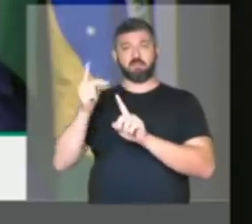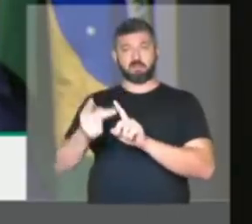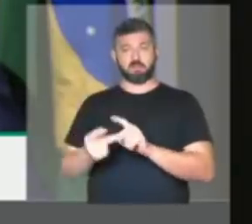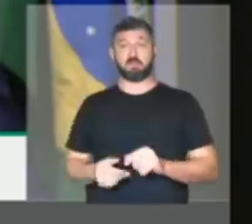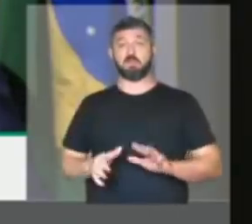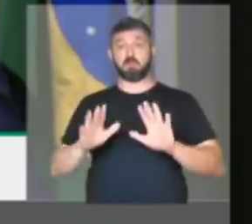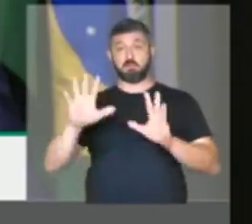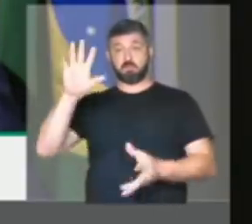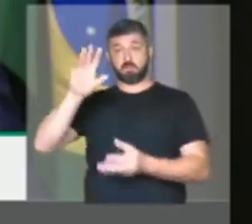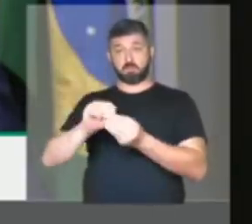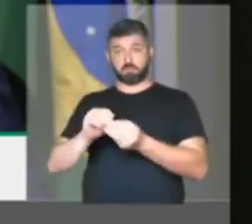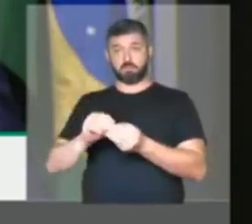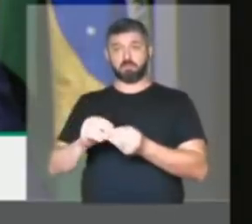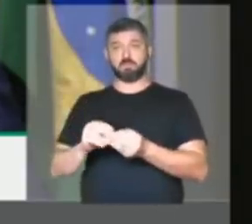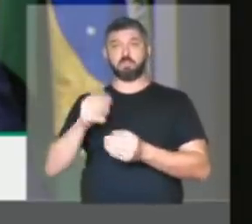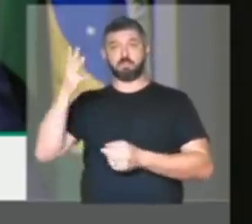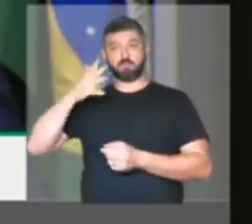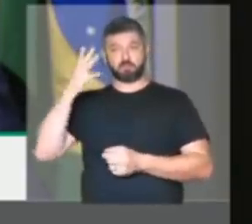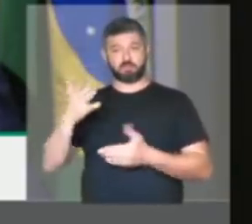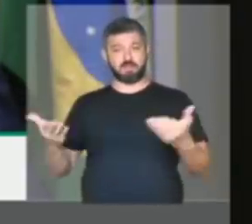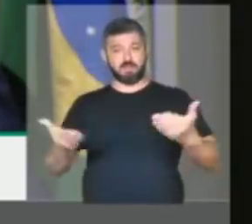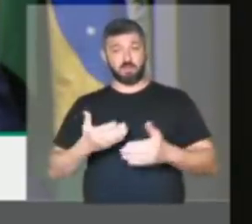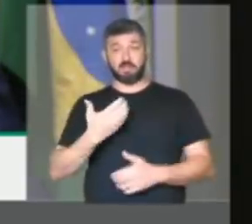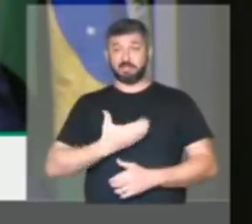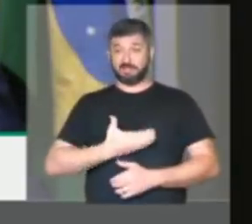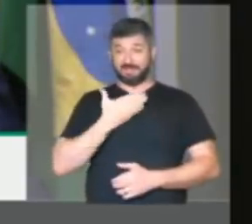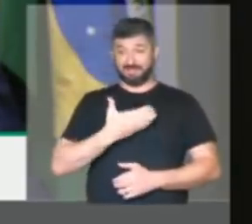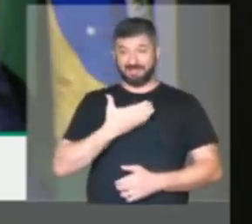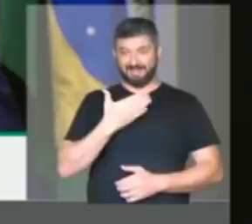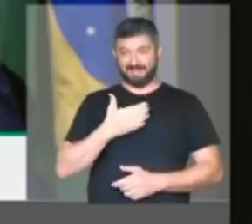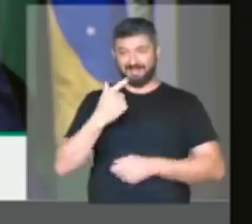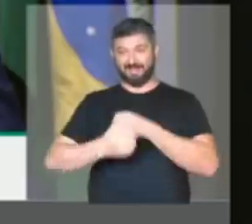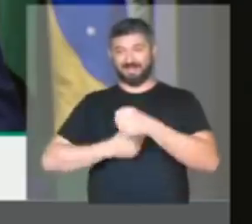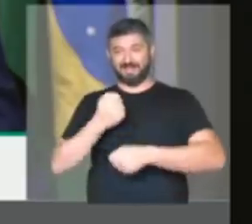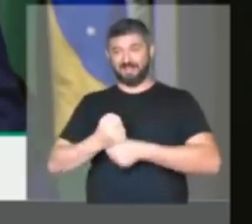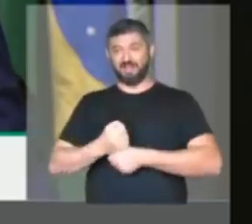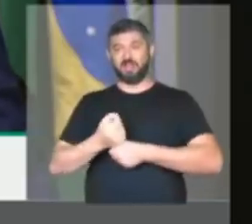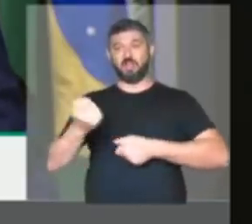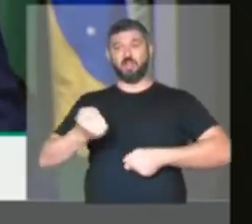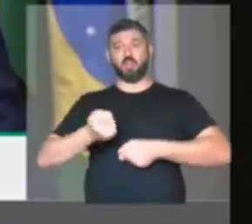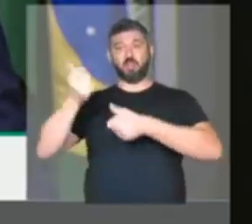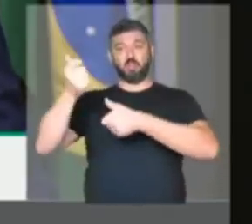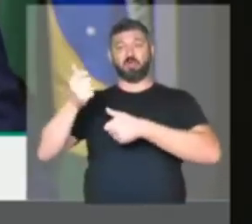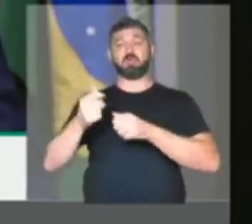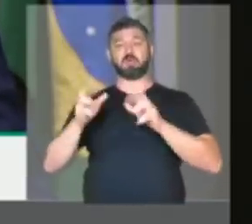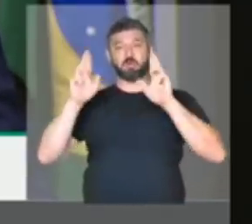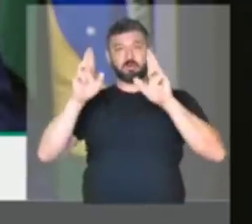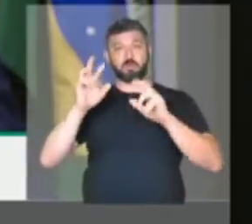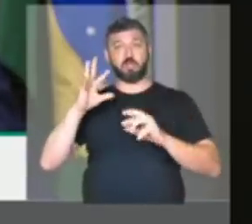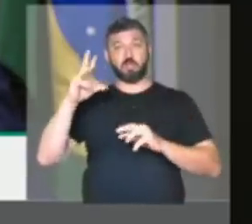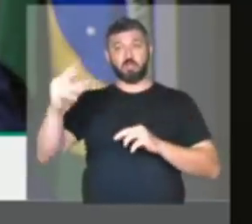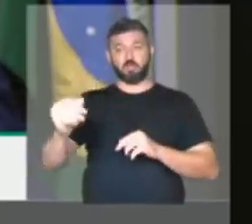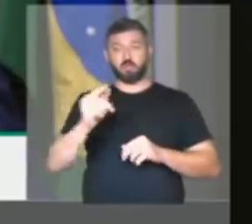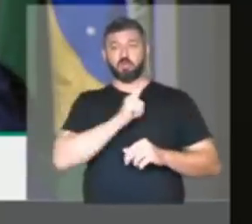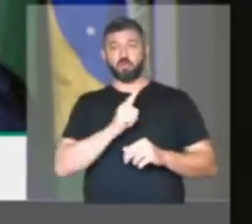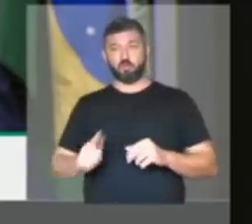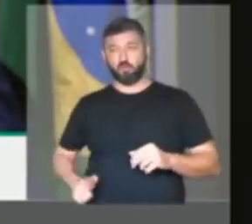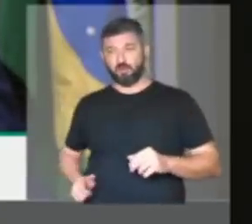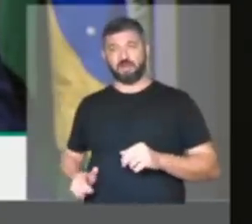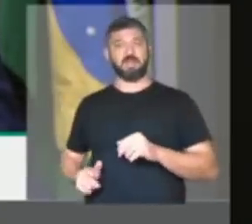E para terminar o discurso no clima natalino e de ano novo, que todos os parlamentares de governo,